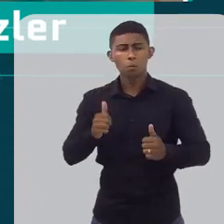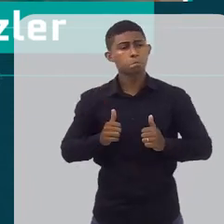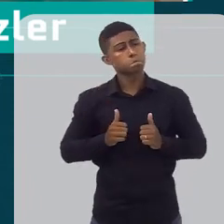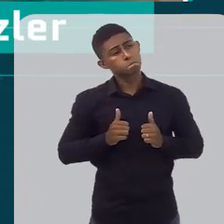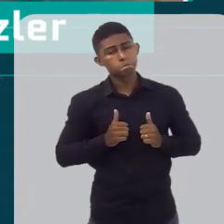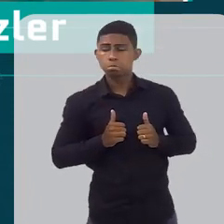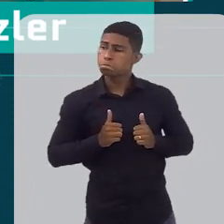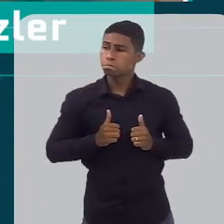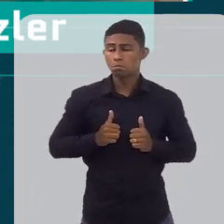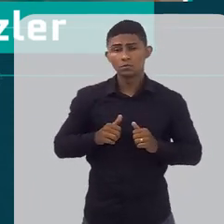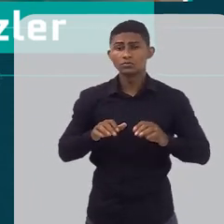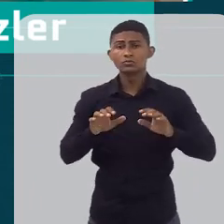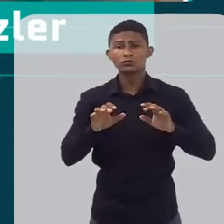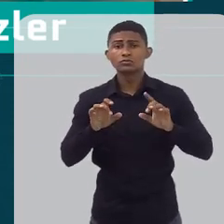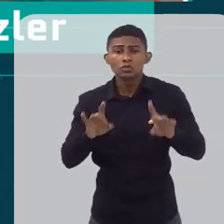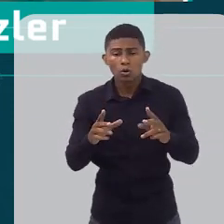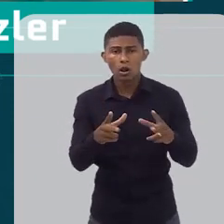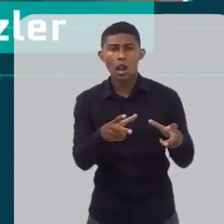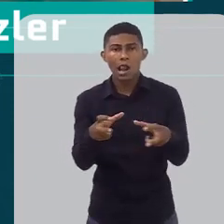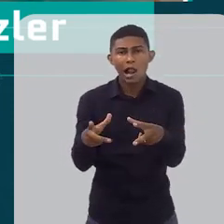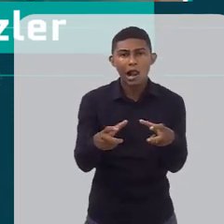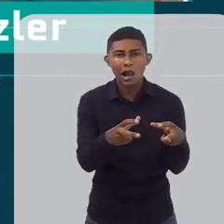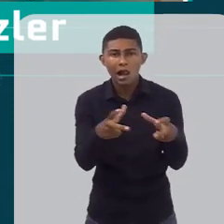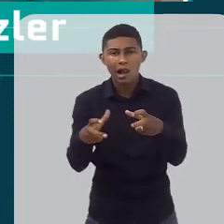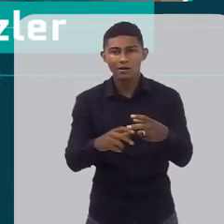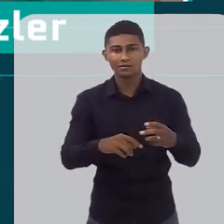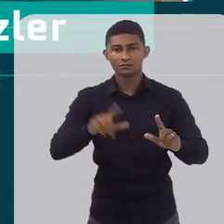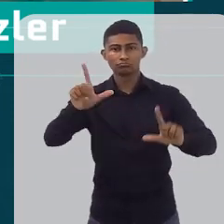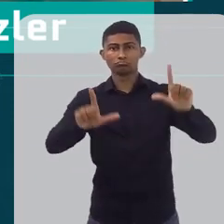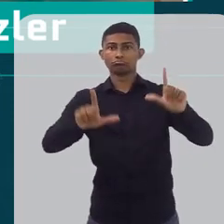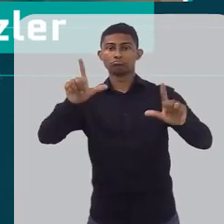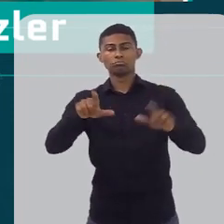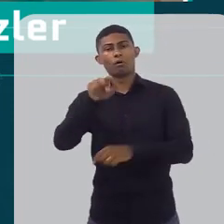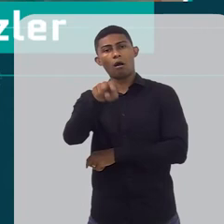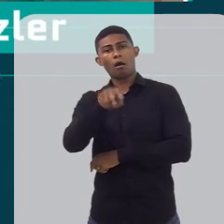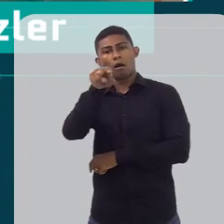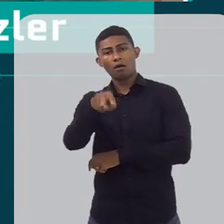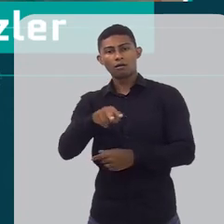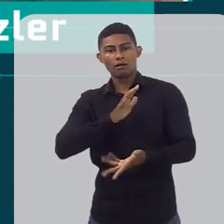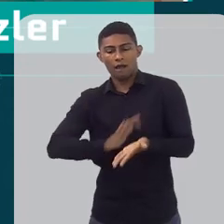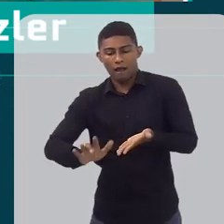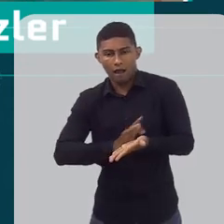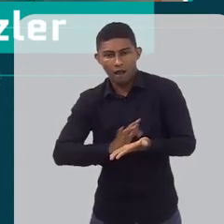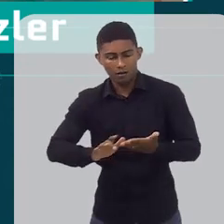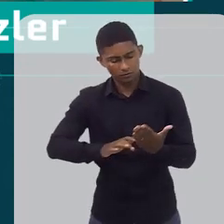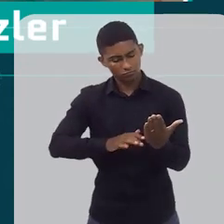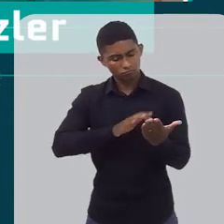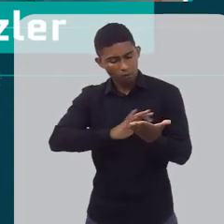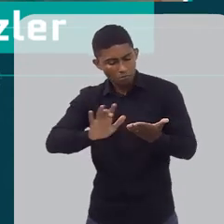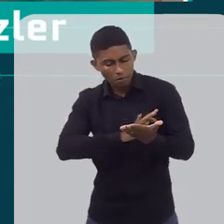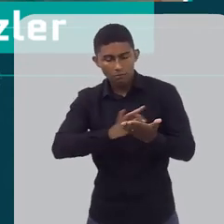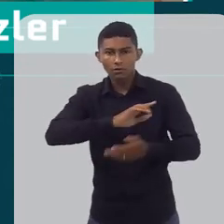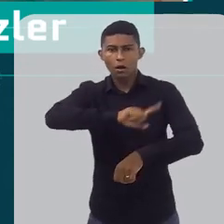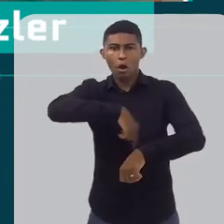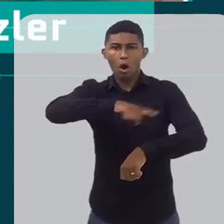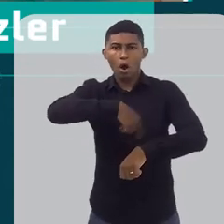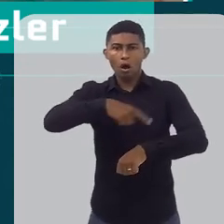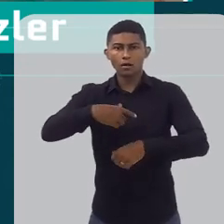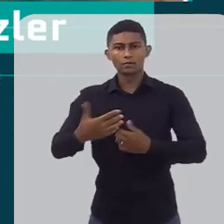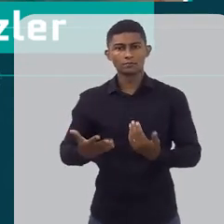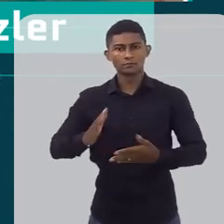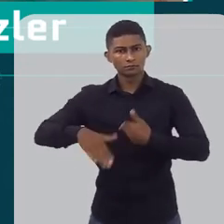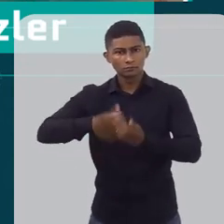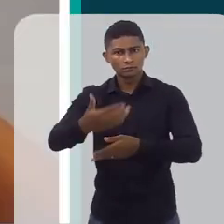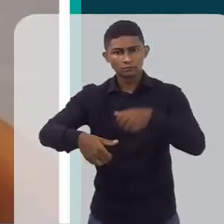em frente ao videogame, à televisão, ao tablet, ao celular, horas e horas, né? Isso também é um fator de risco, né?